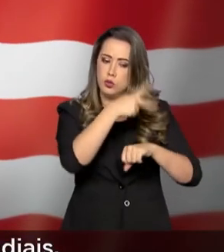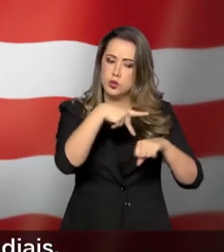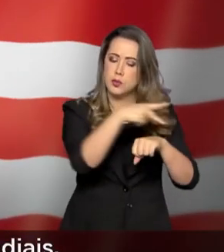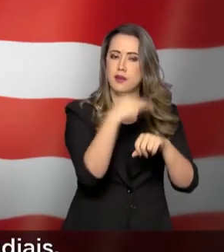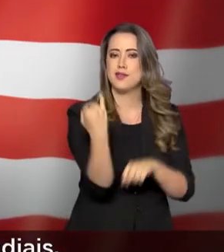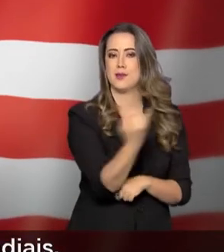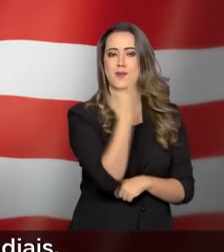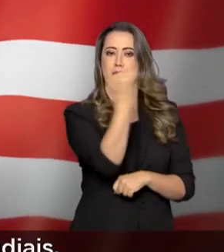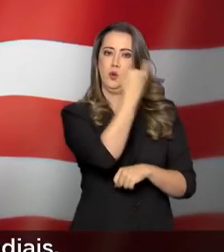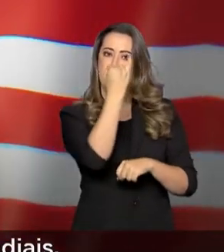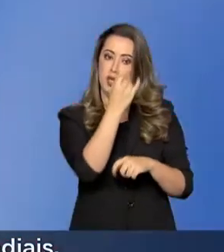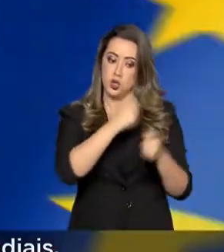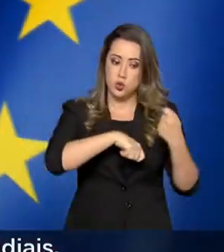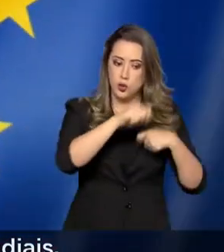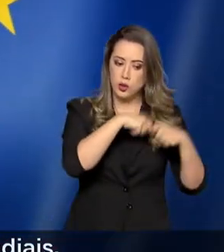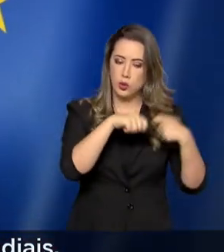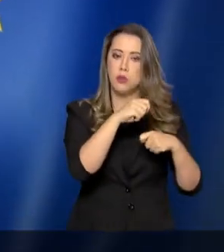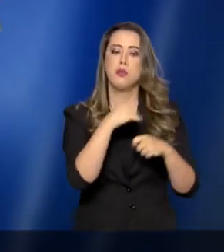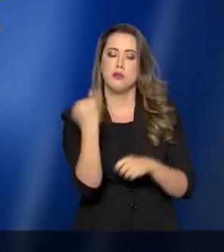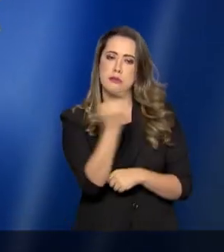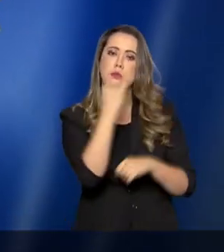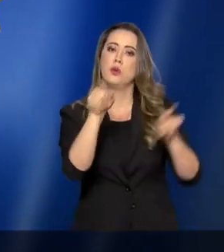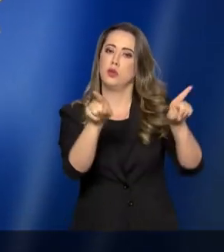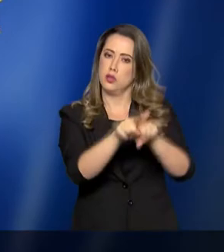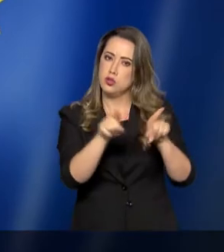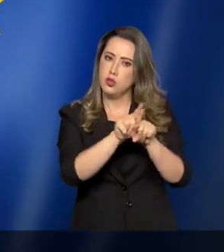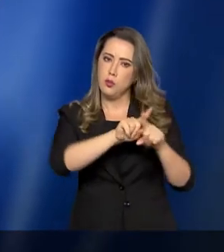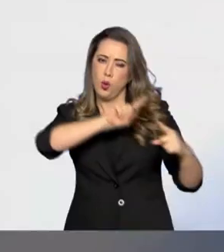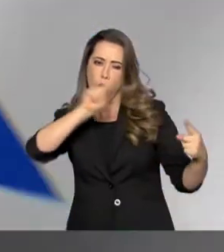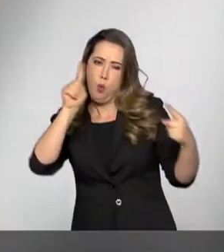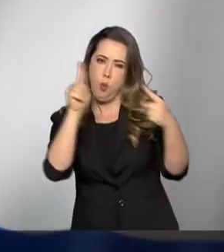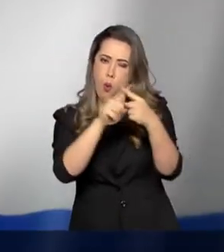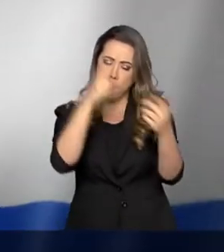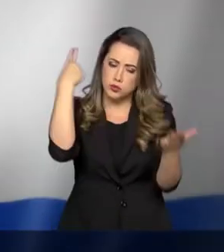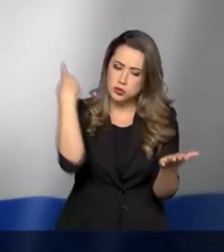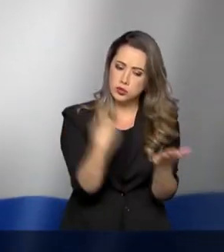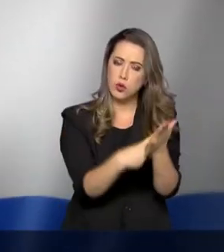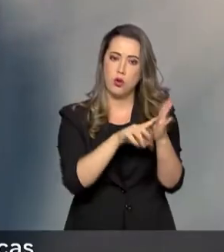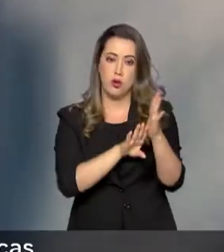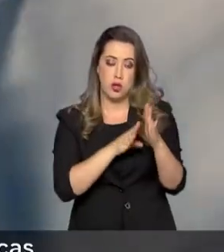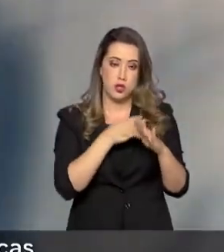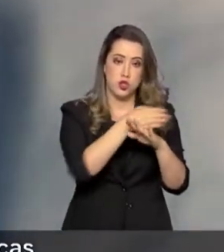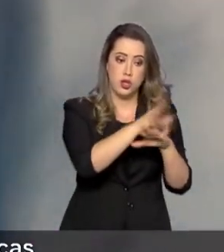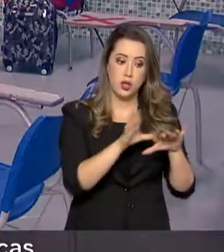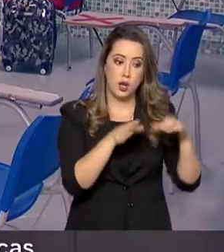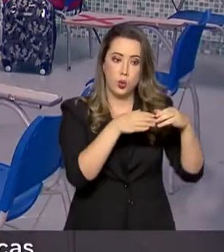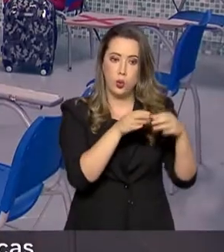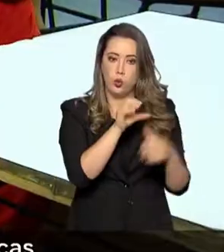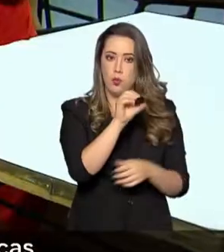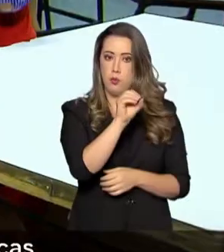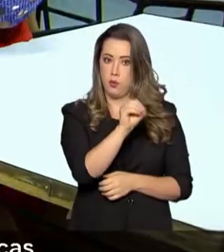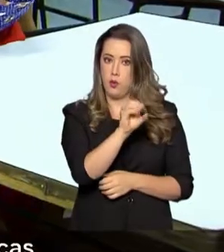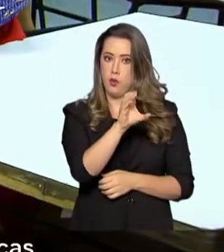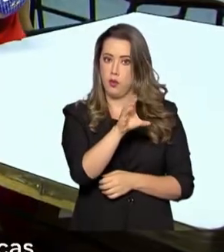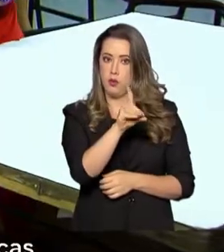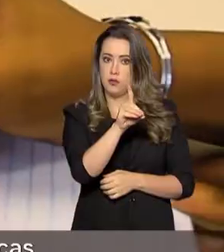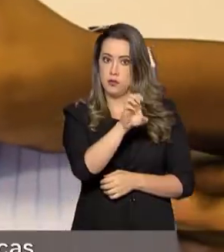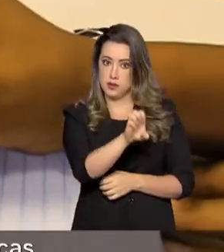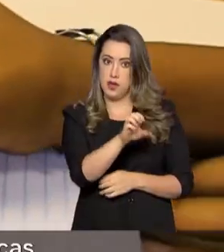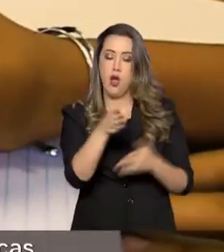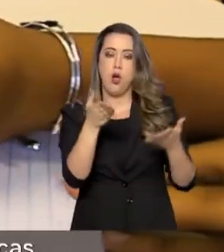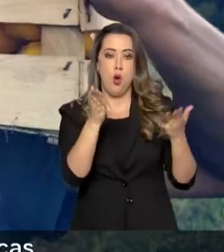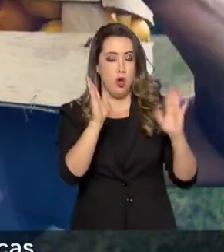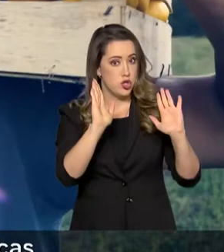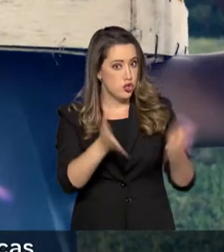às maiores economias mundiais. Firme no objetivo de acessão à OCDE, o país agora está aderente a